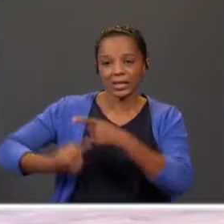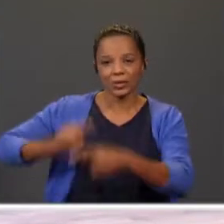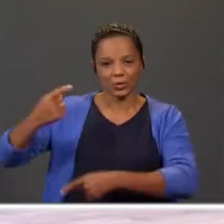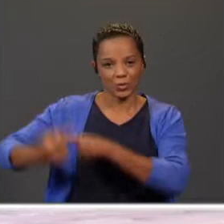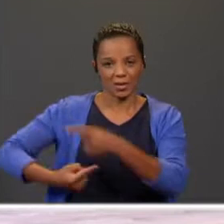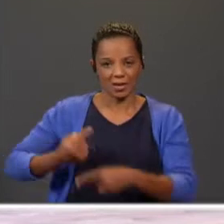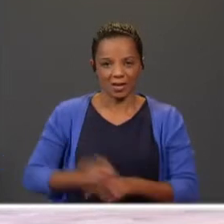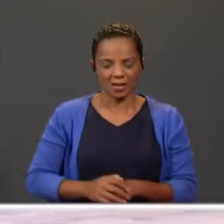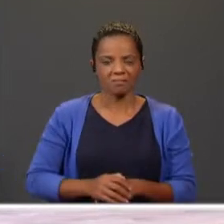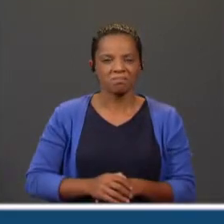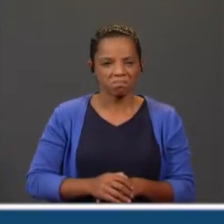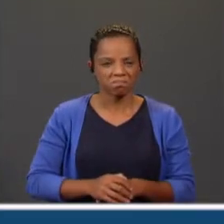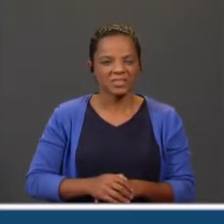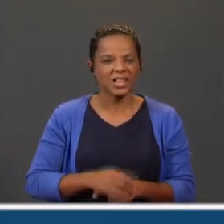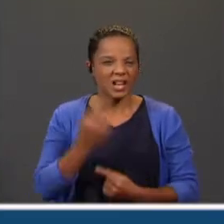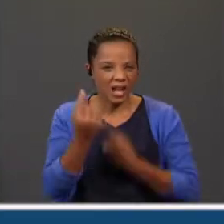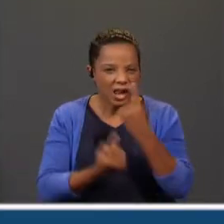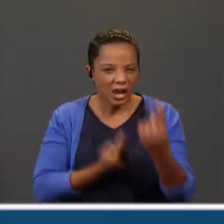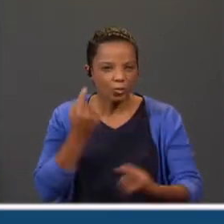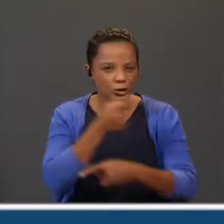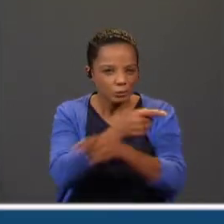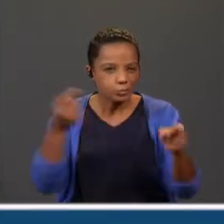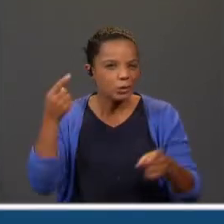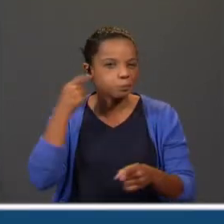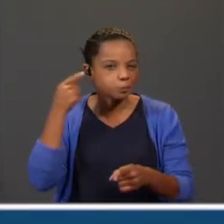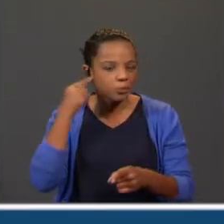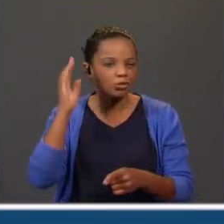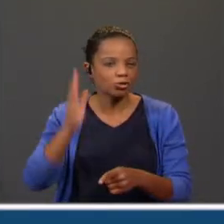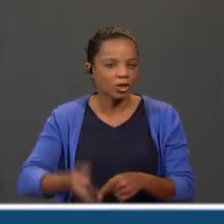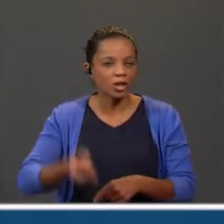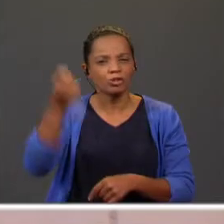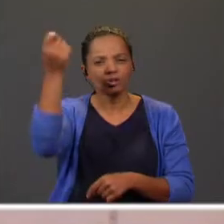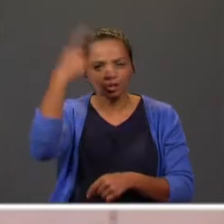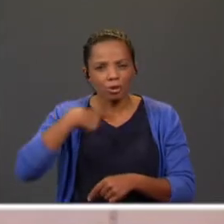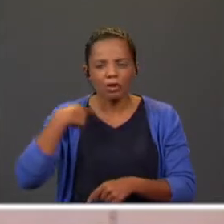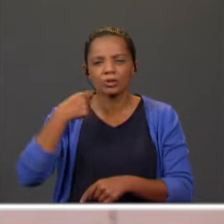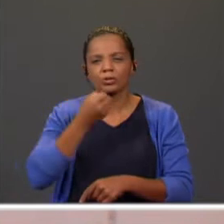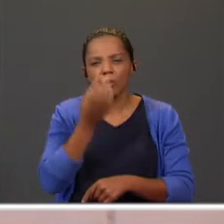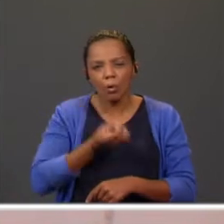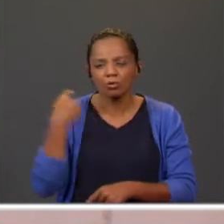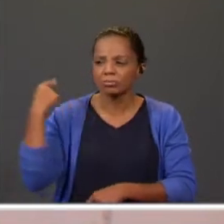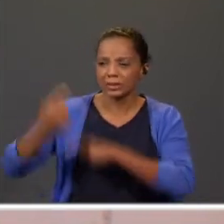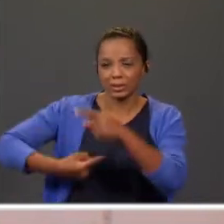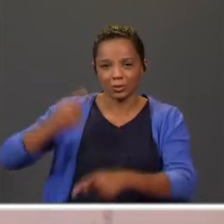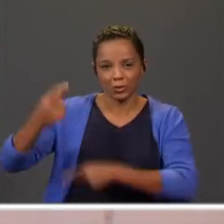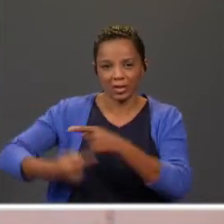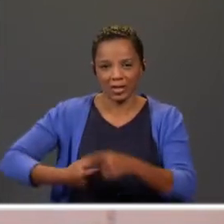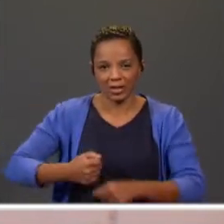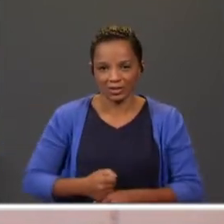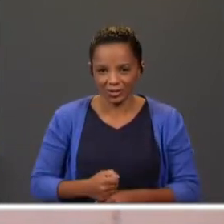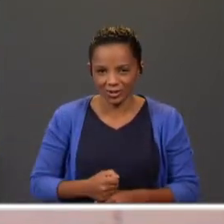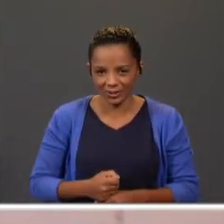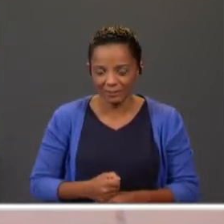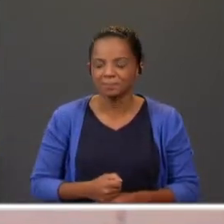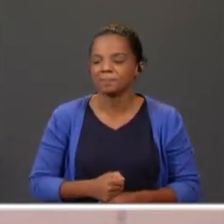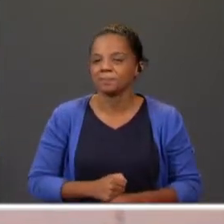Certeza que alguns de vocês já ouviram diversos contos tradicionais? Sim? Então, qual é